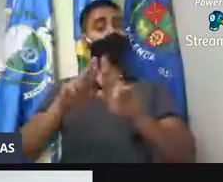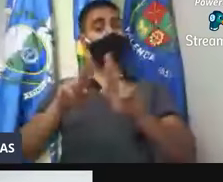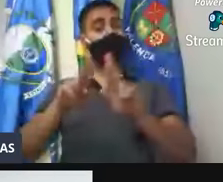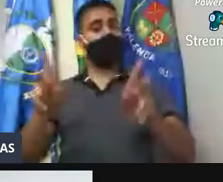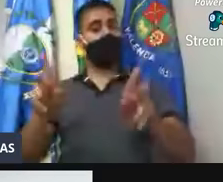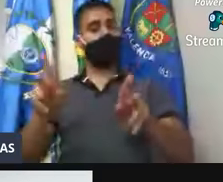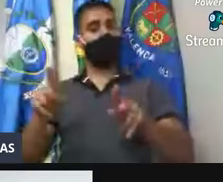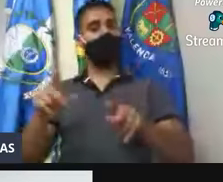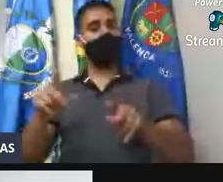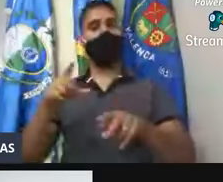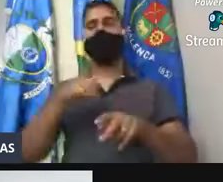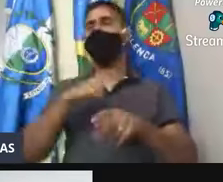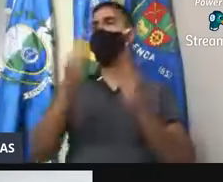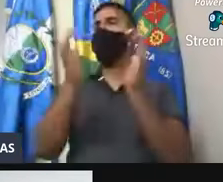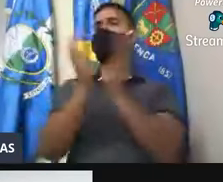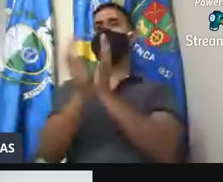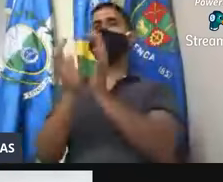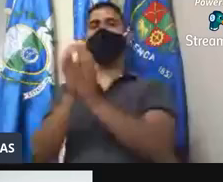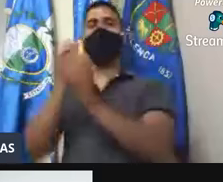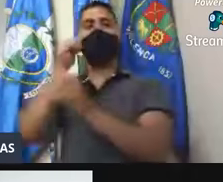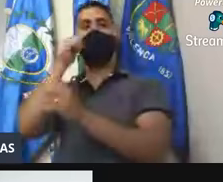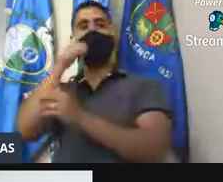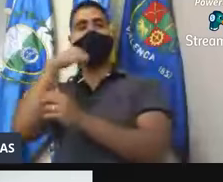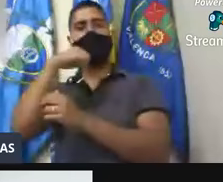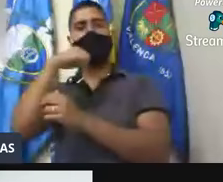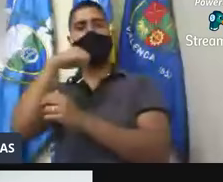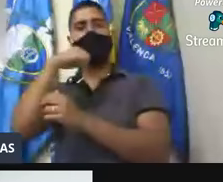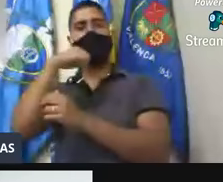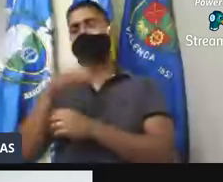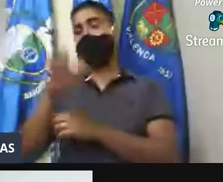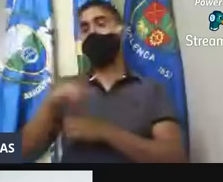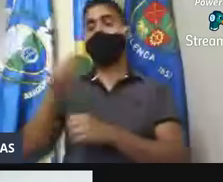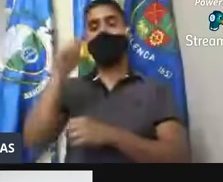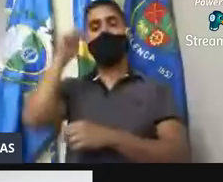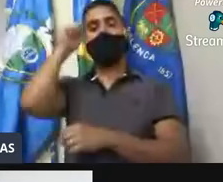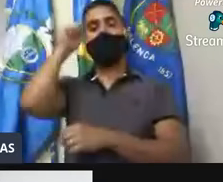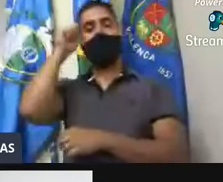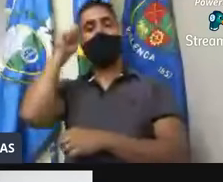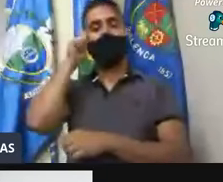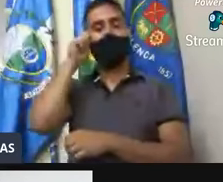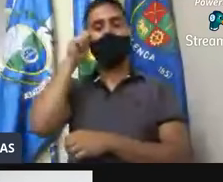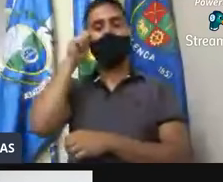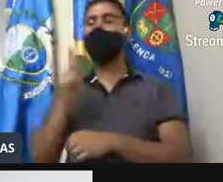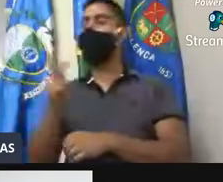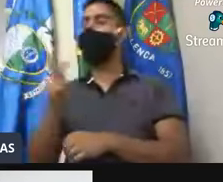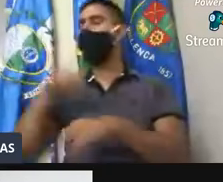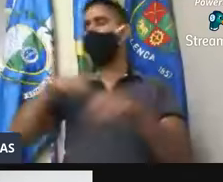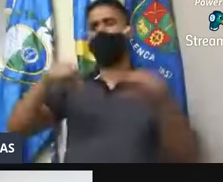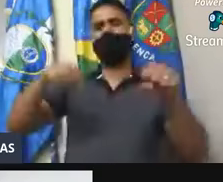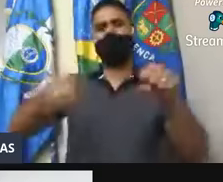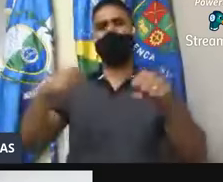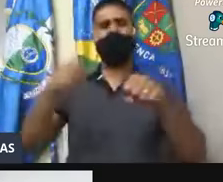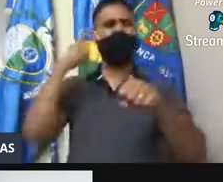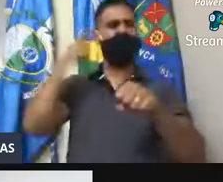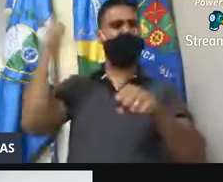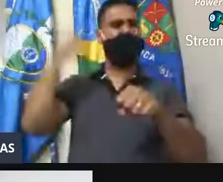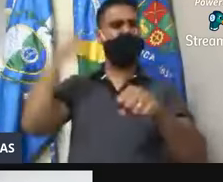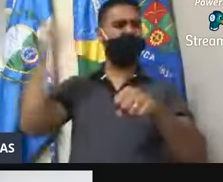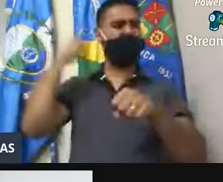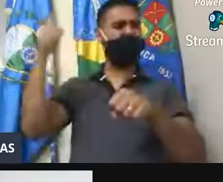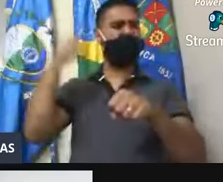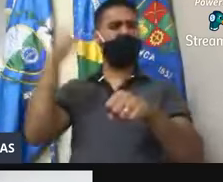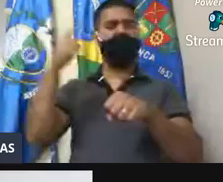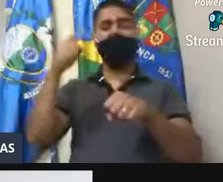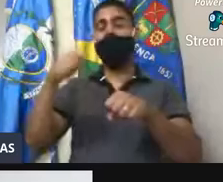eu fui procurado por um grupo de mães, de crianças autistas, que me reclamaram, que toda vez que passava naqueles barulhos infernais,